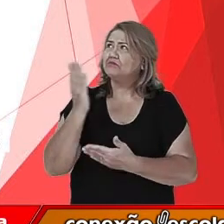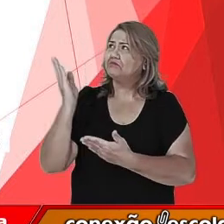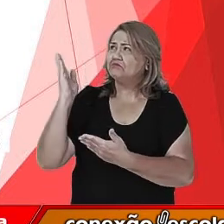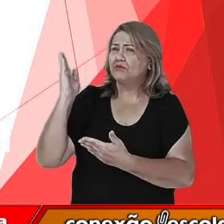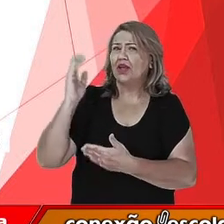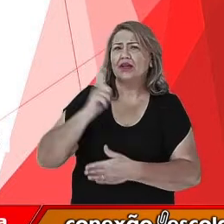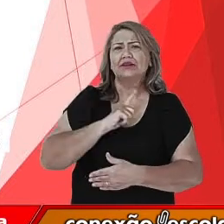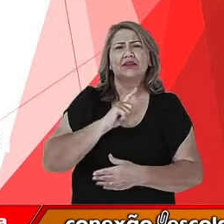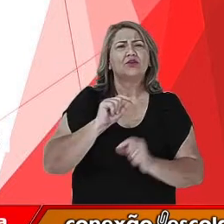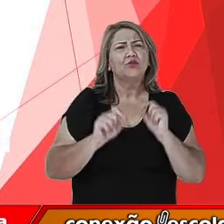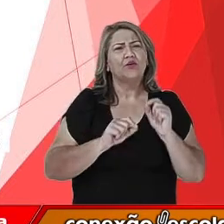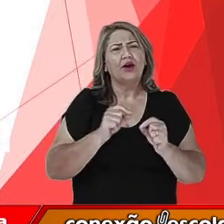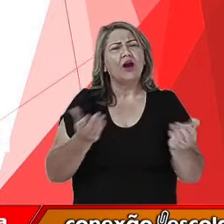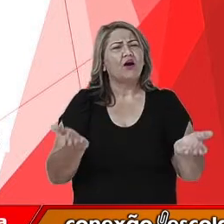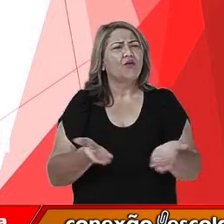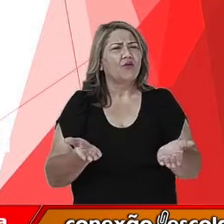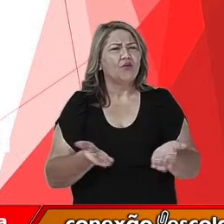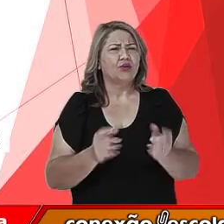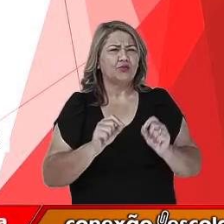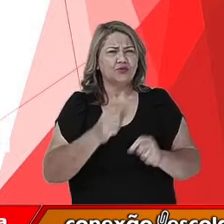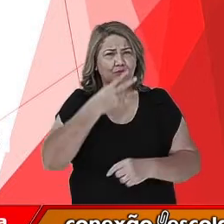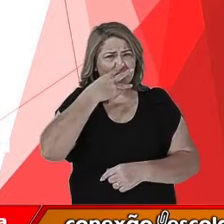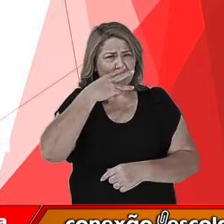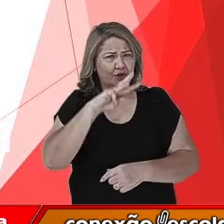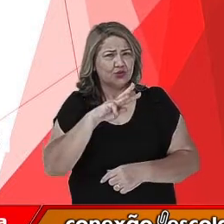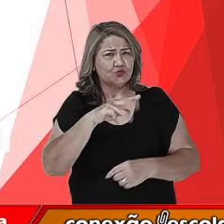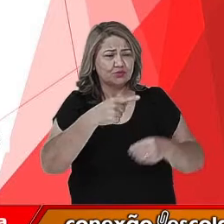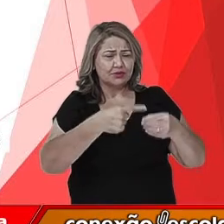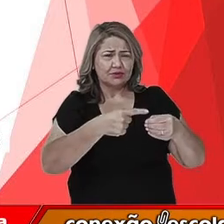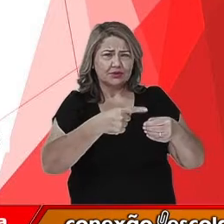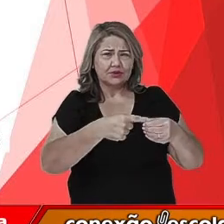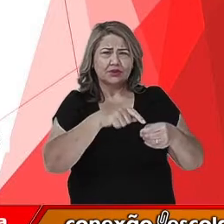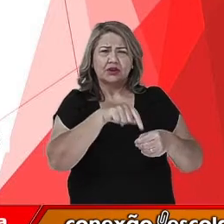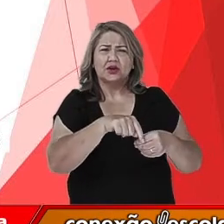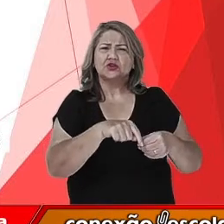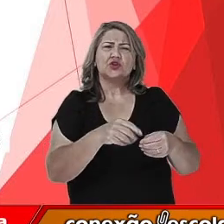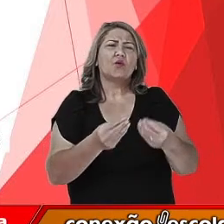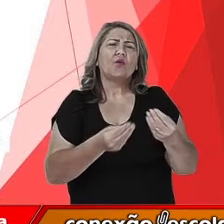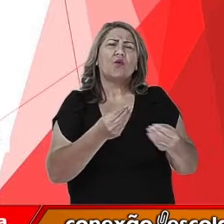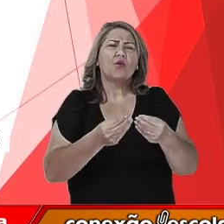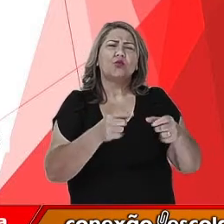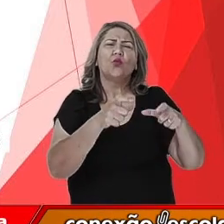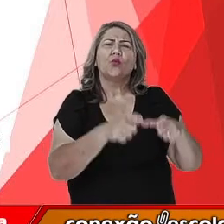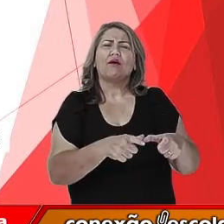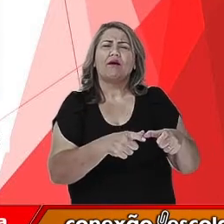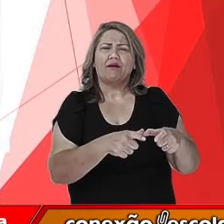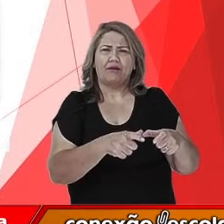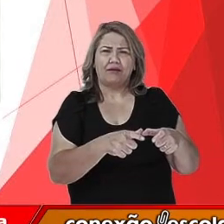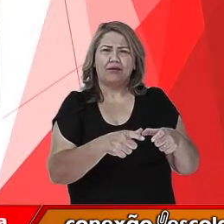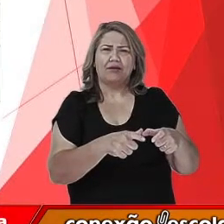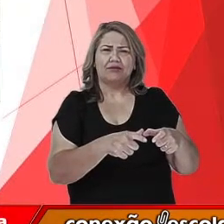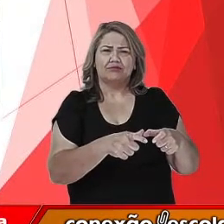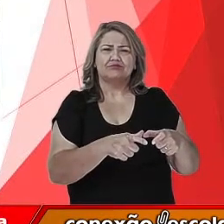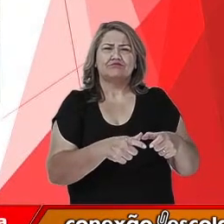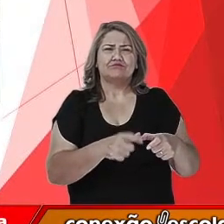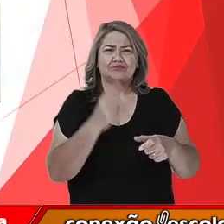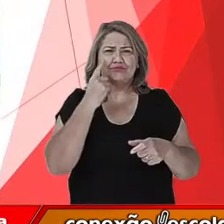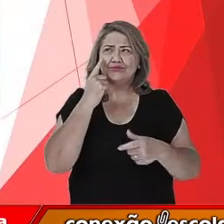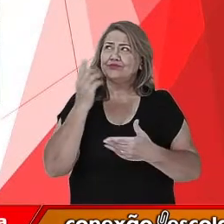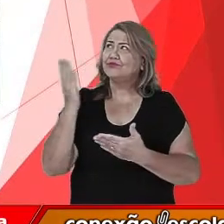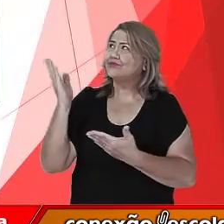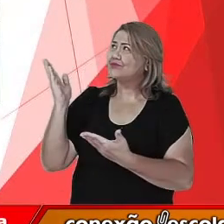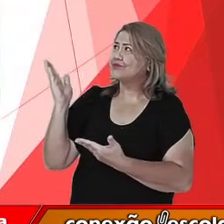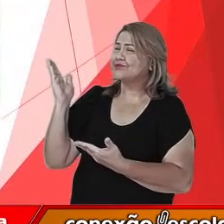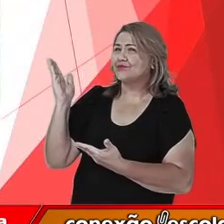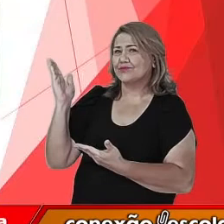e fica hoje a cidade do México, se encontra onde essa cidade foi localizada. E